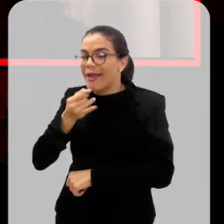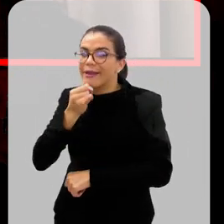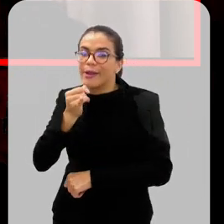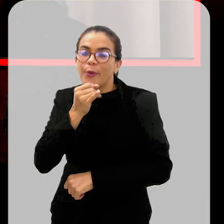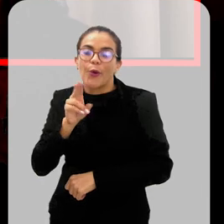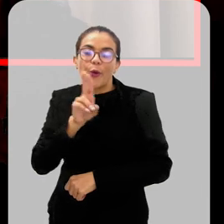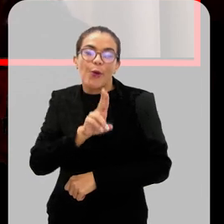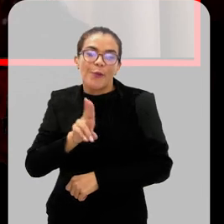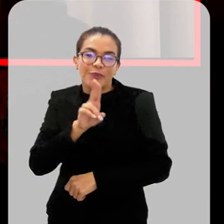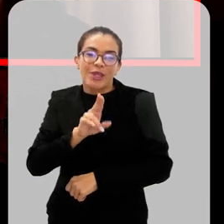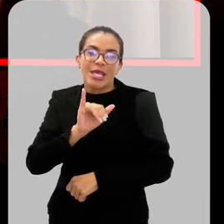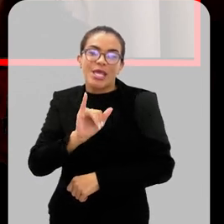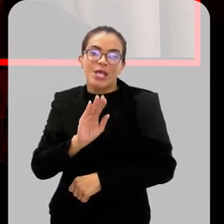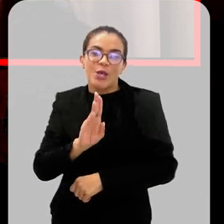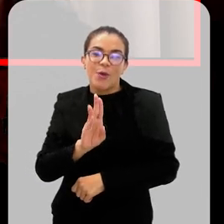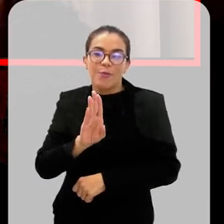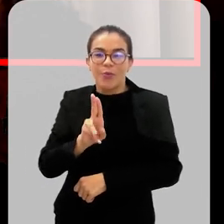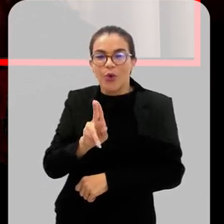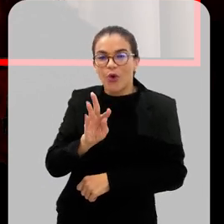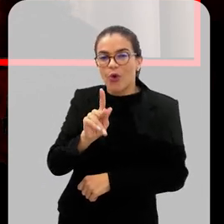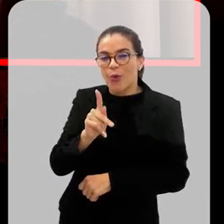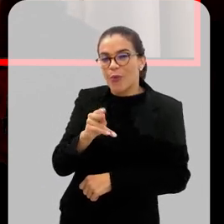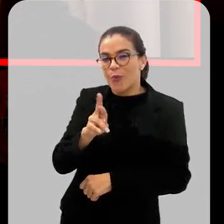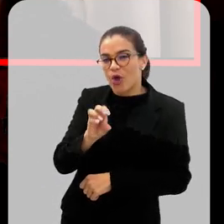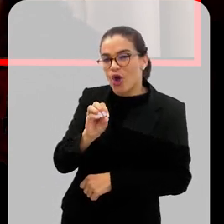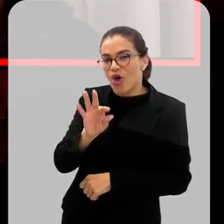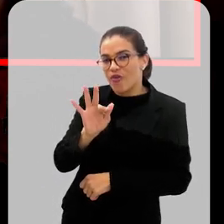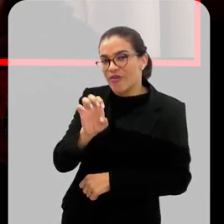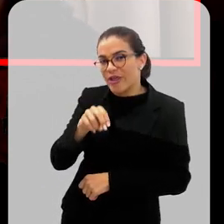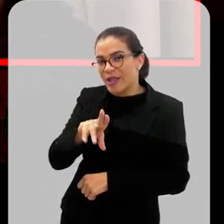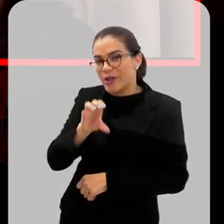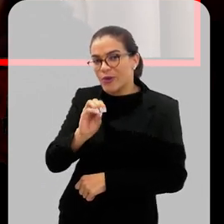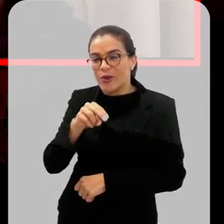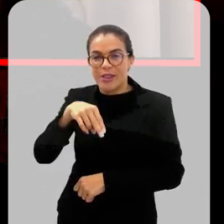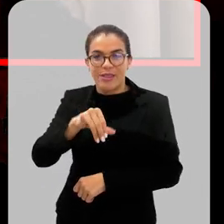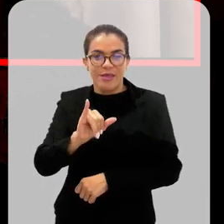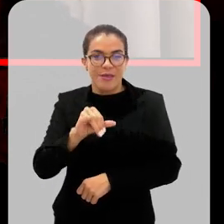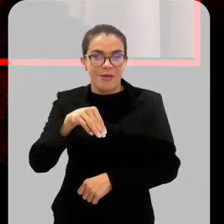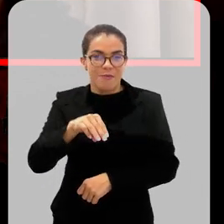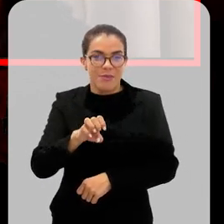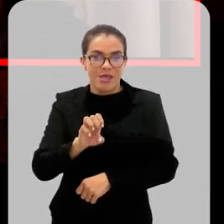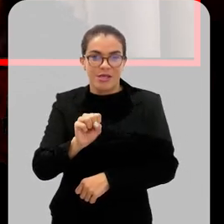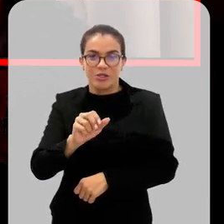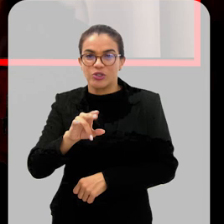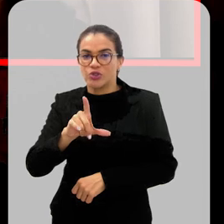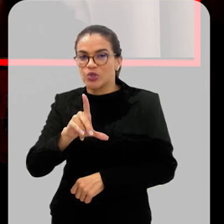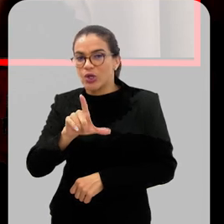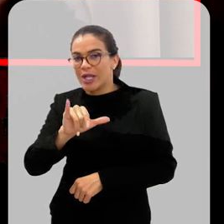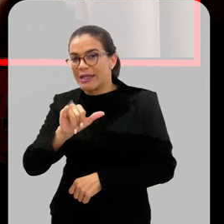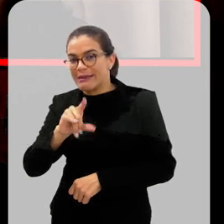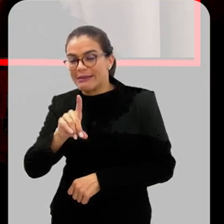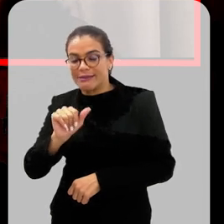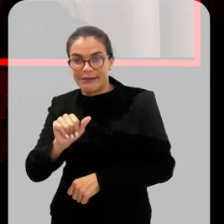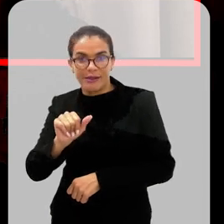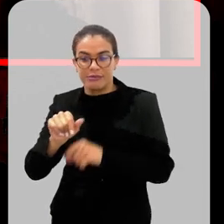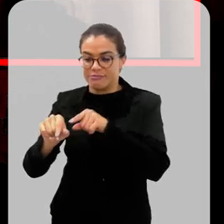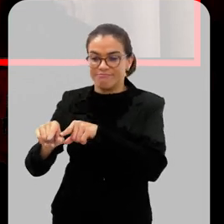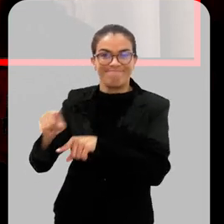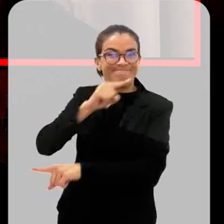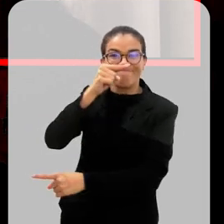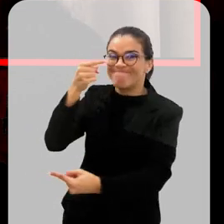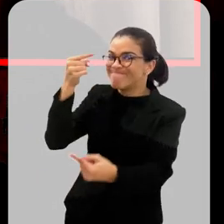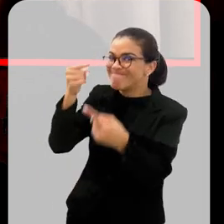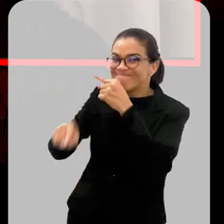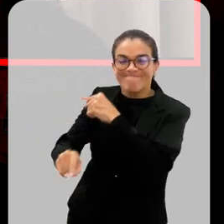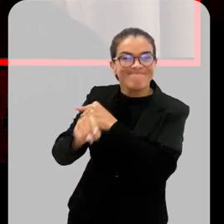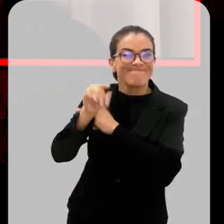anti-inflamatórios, como o ibuprofeno, cetoprofeno, nimesulida, né? A gente deve evitar o uso de